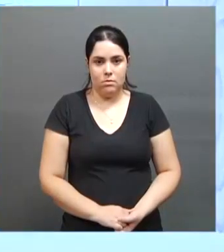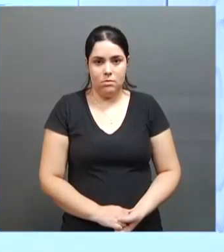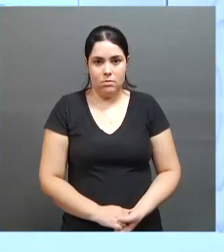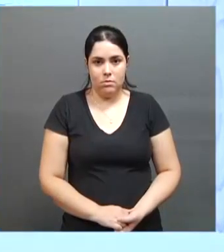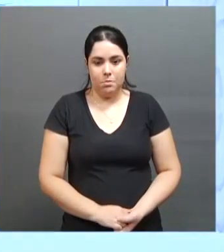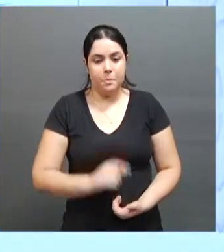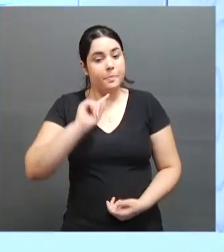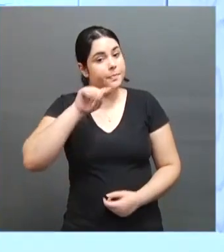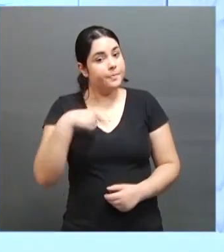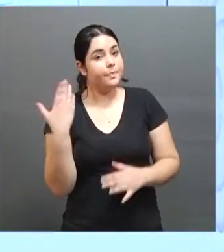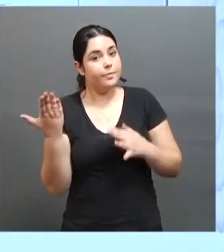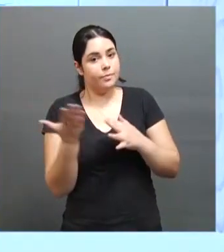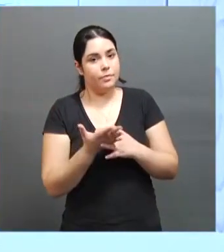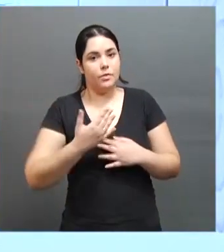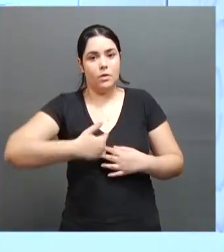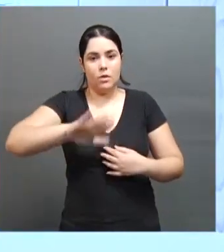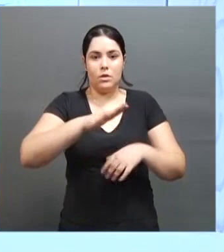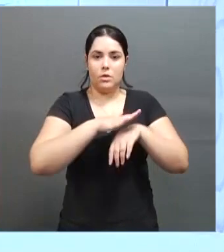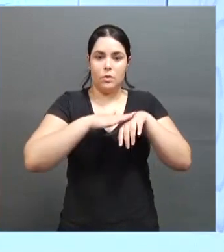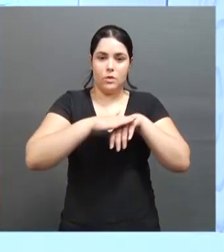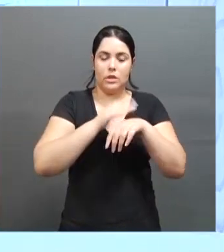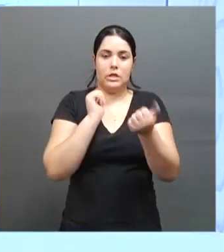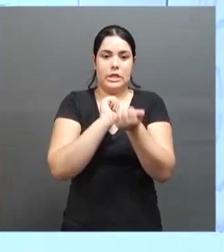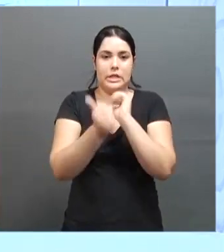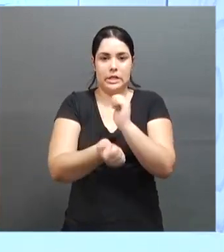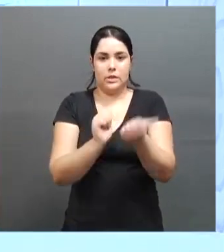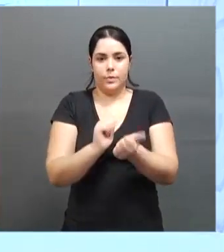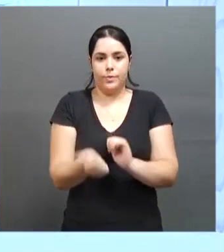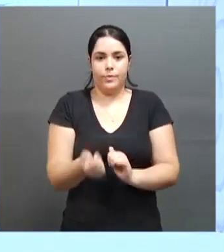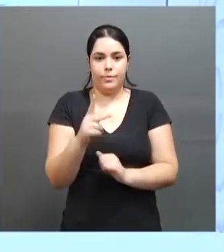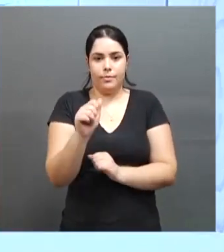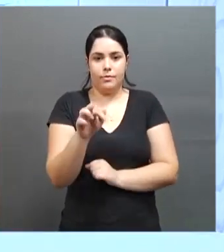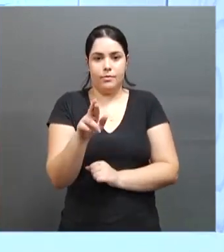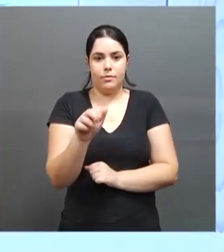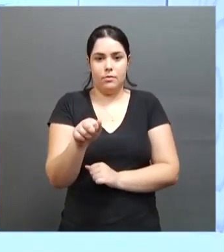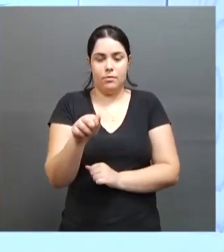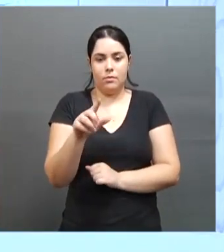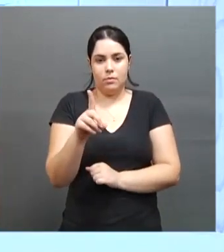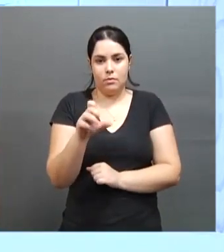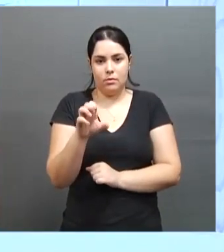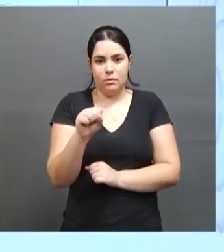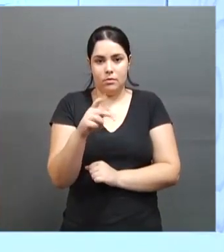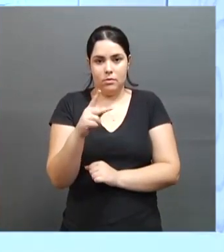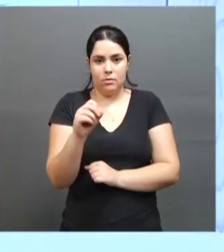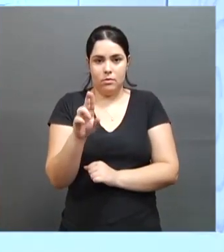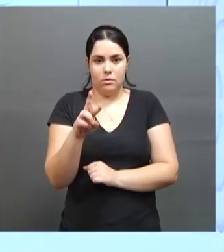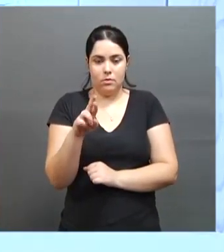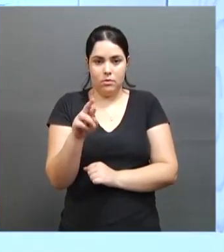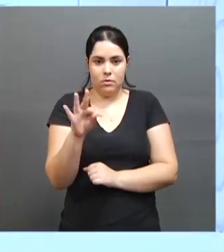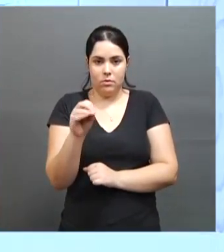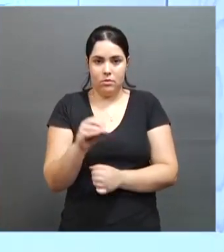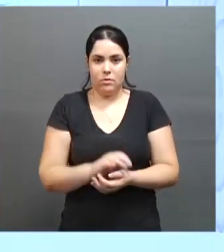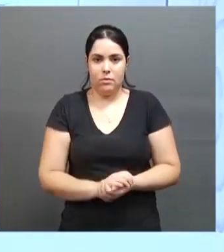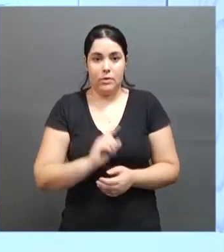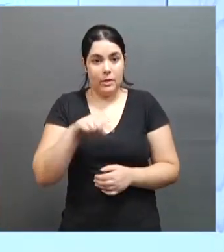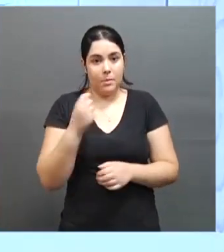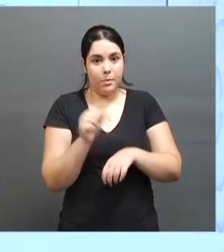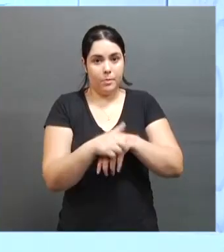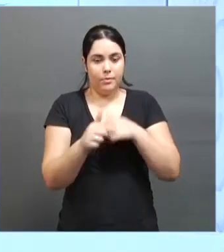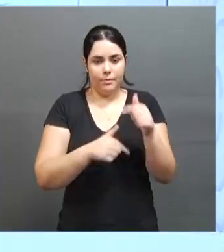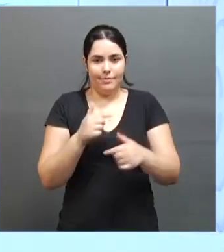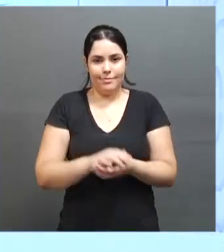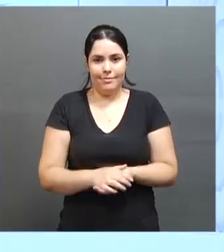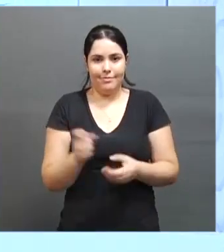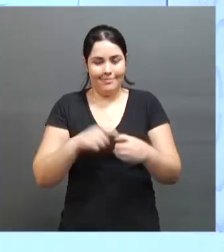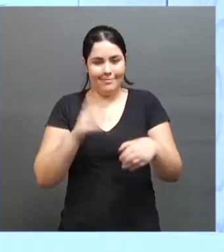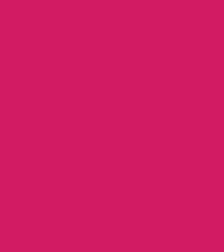No próximo bloco, mais conversas sobre esporte para desporto no Brasil e as vagas do mercado de trabalho aqui em Uberlândia.